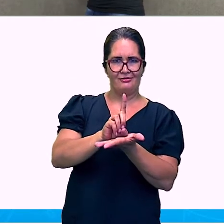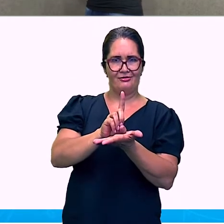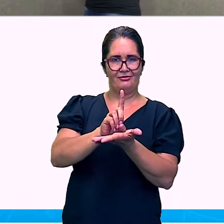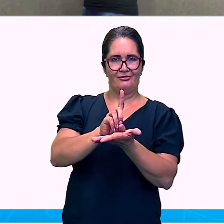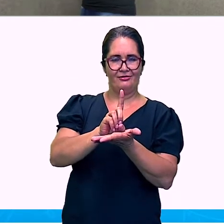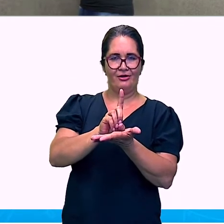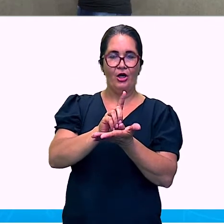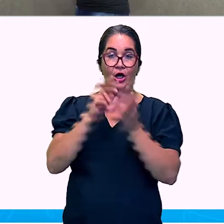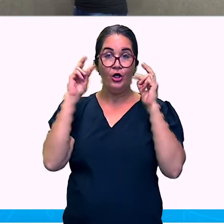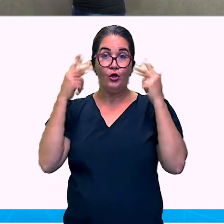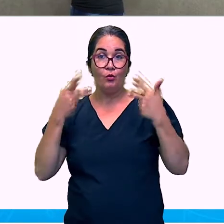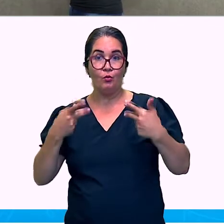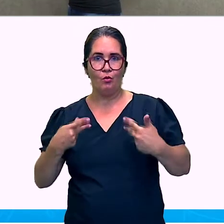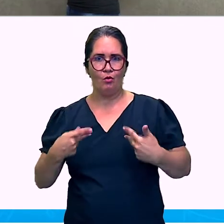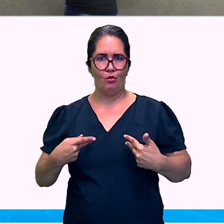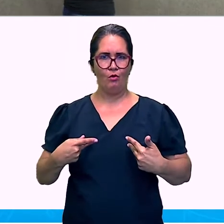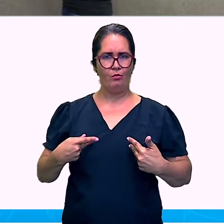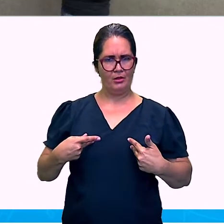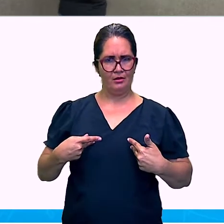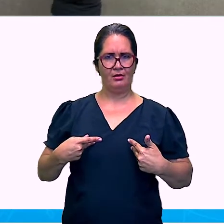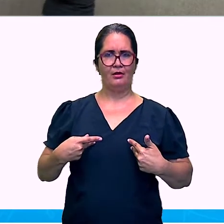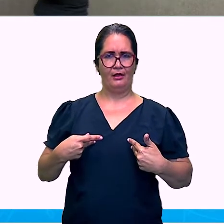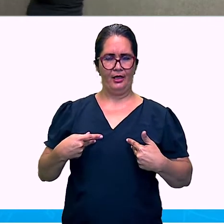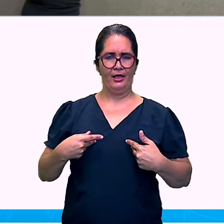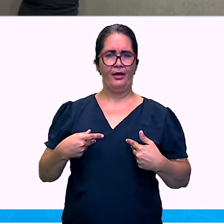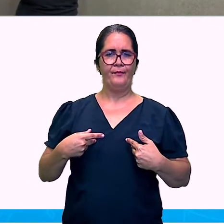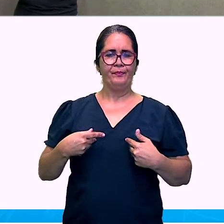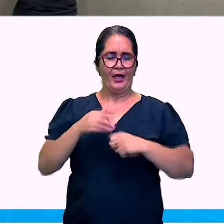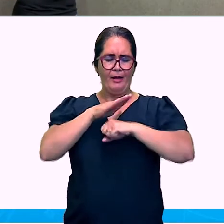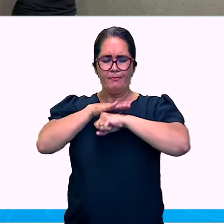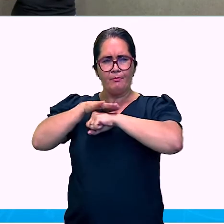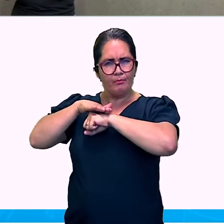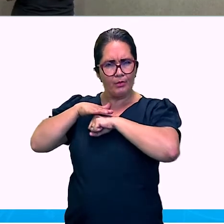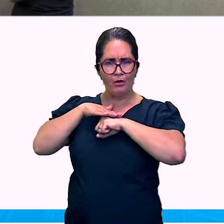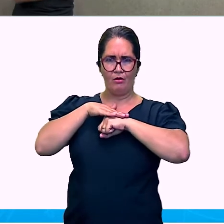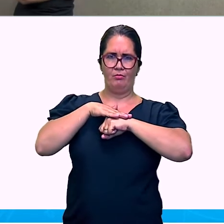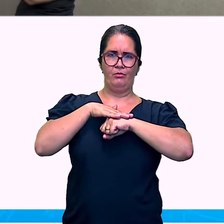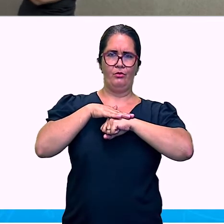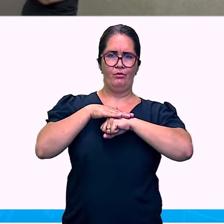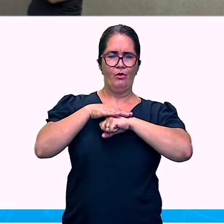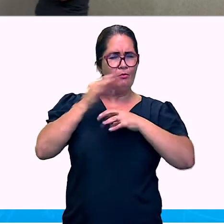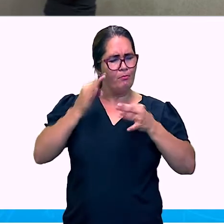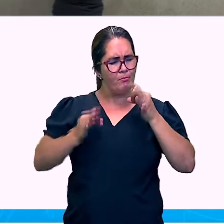Para a idade média. Quais são essas diferenças?